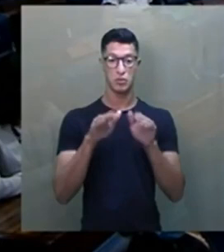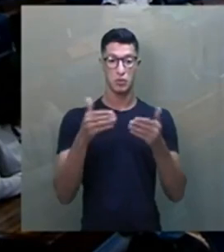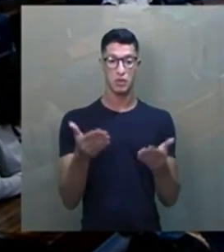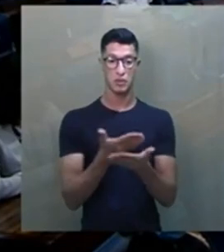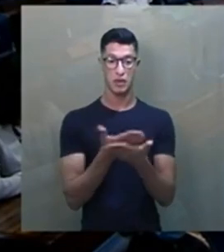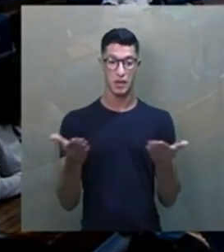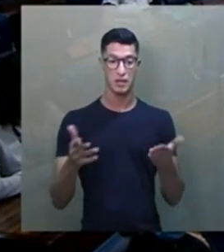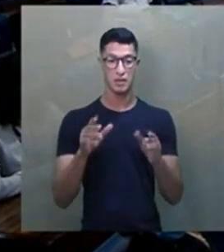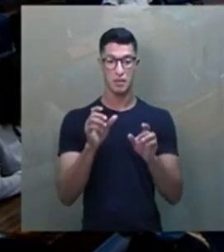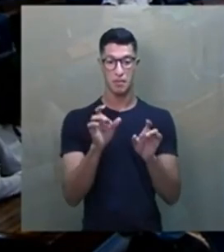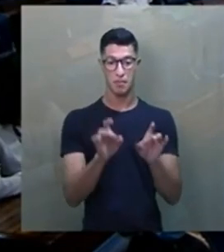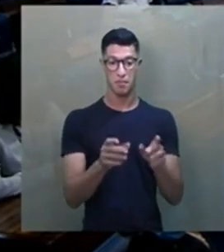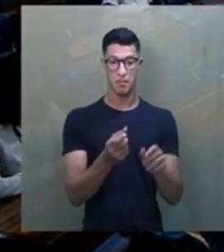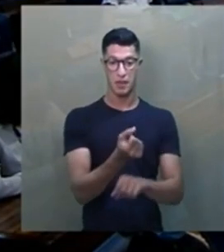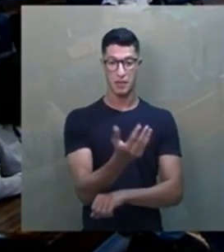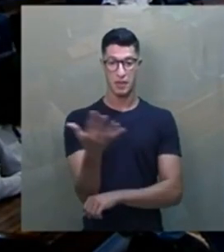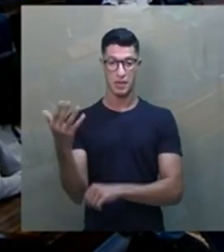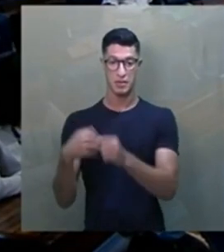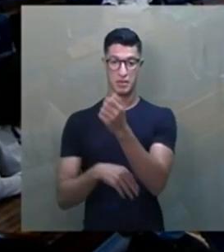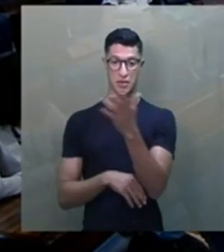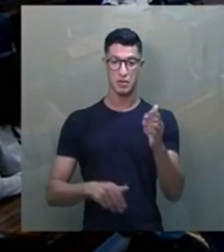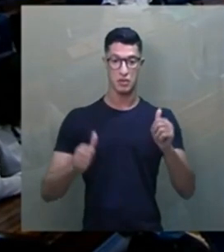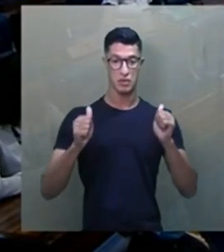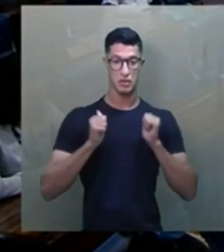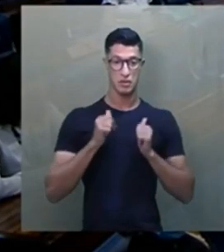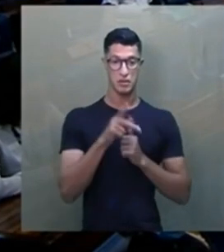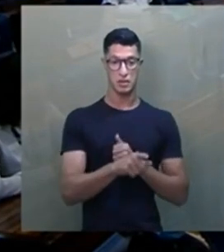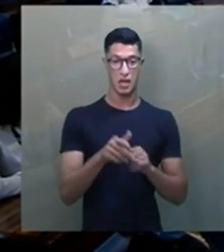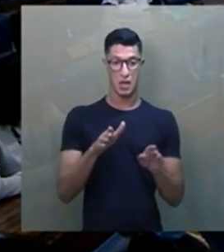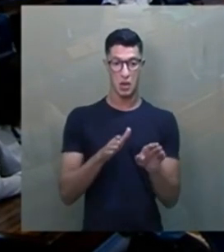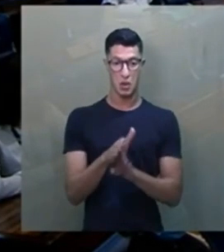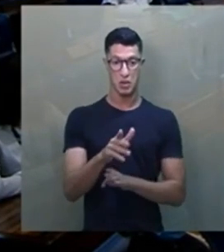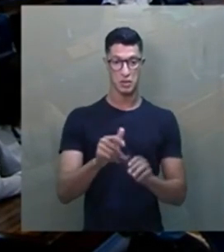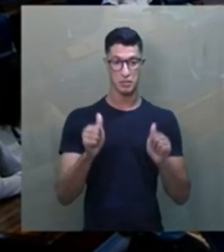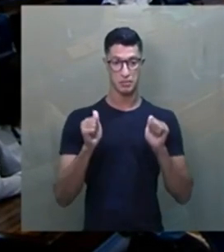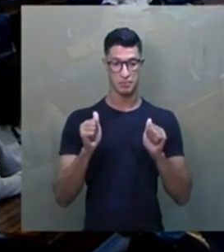plantações lhes facultem a origem.